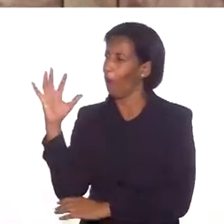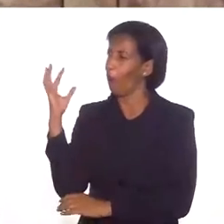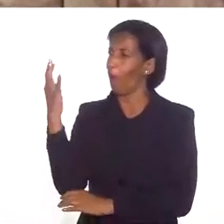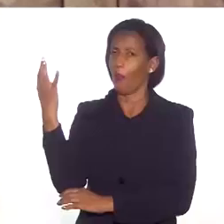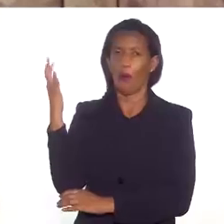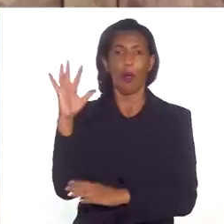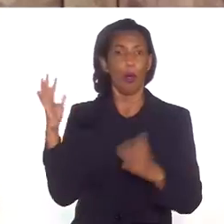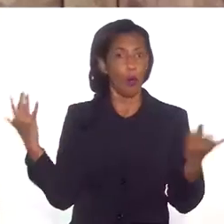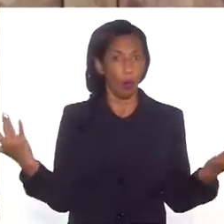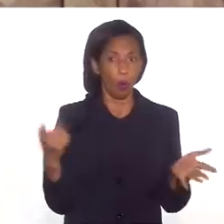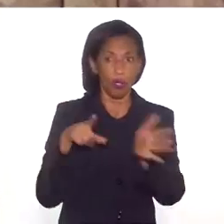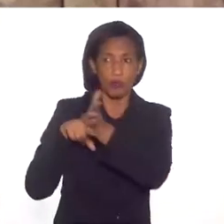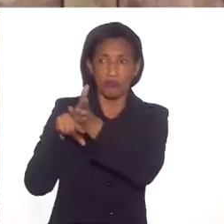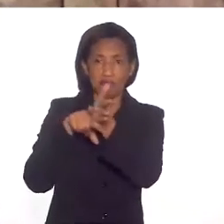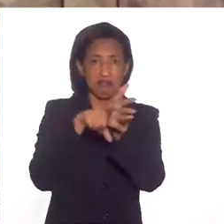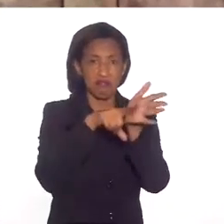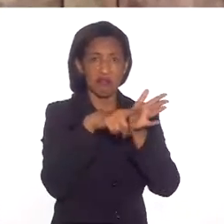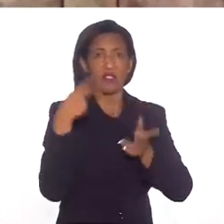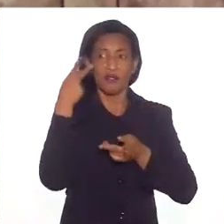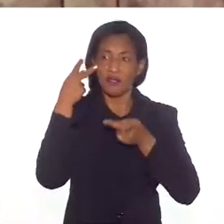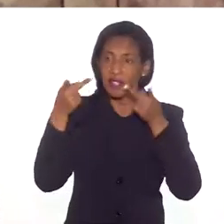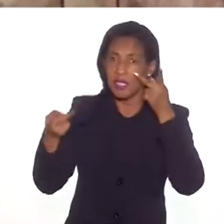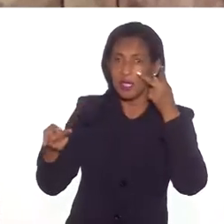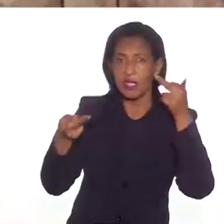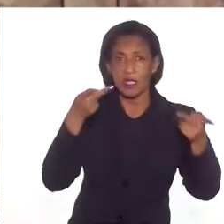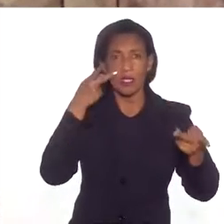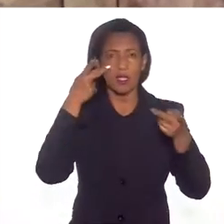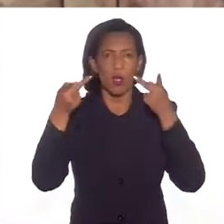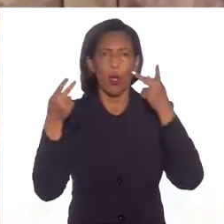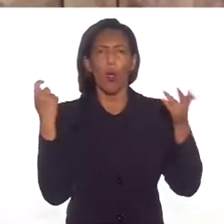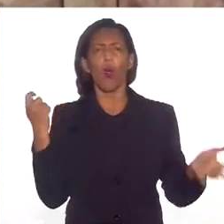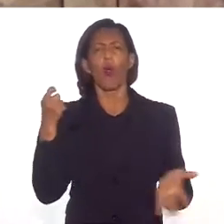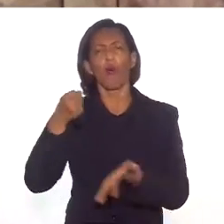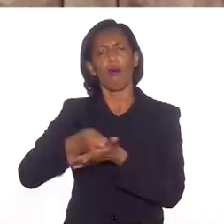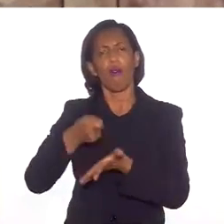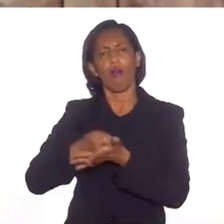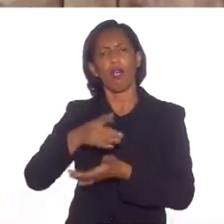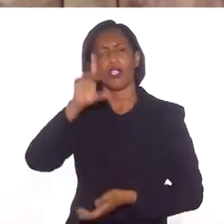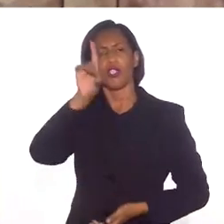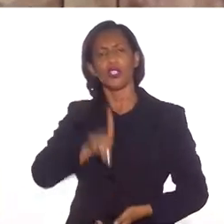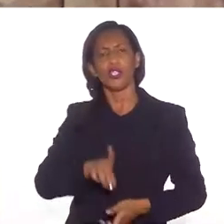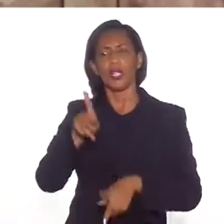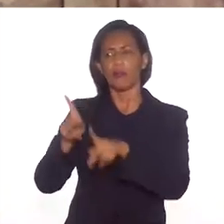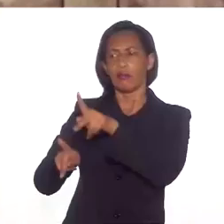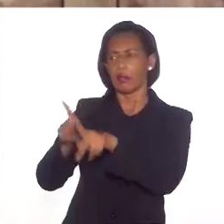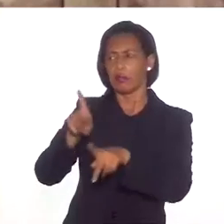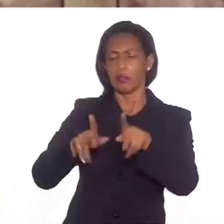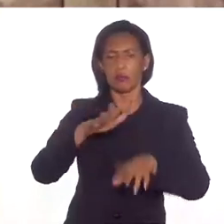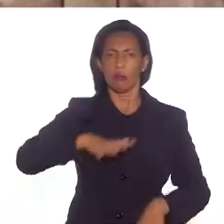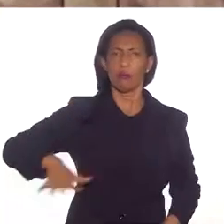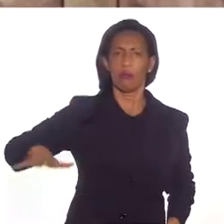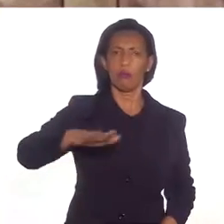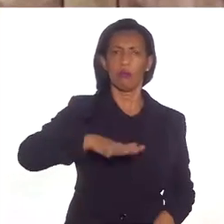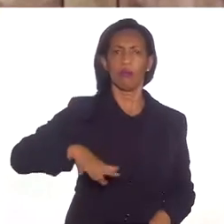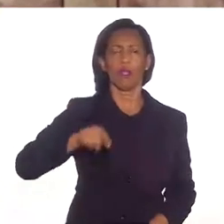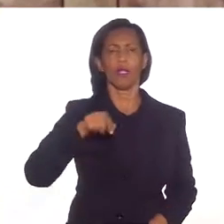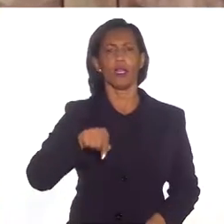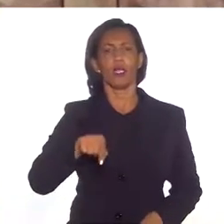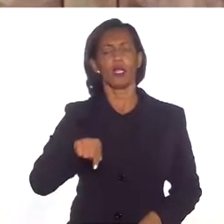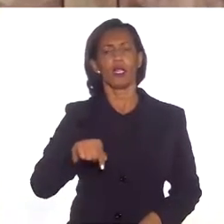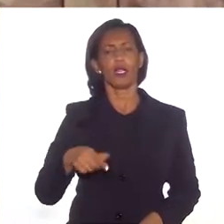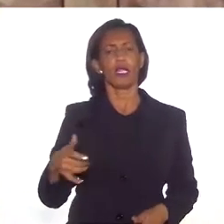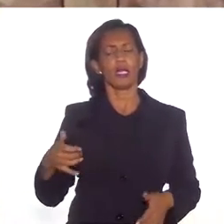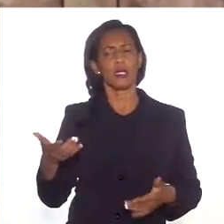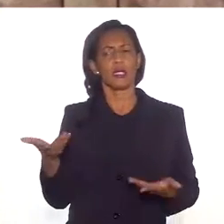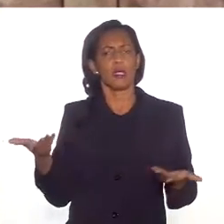pesquisadores do mundo todo frequentam essas aldeias. Como garantir os direitos desses povos nesse mercado